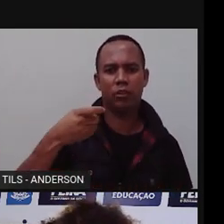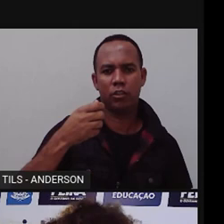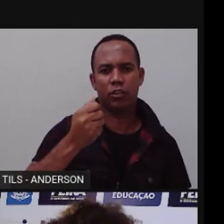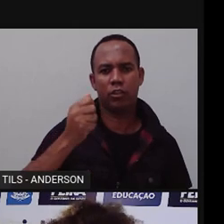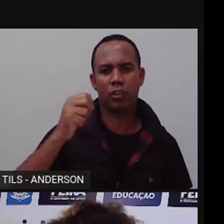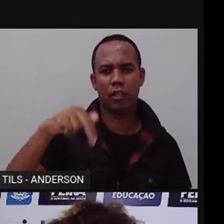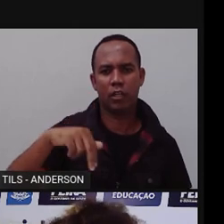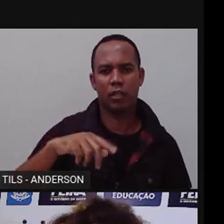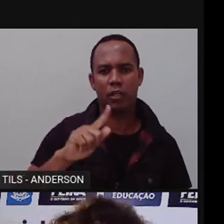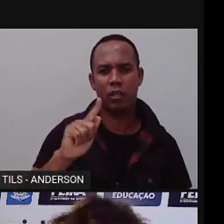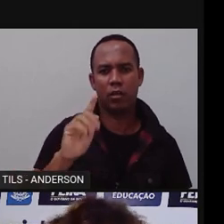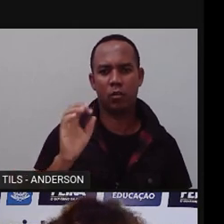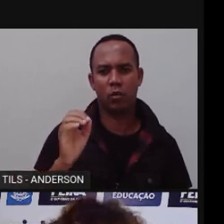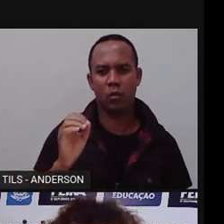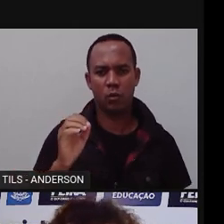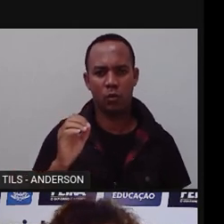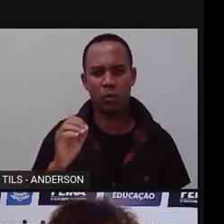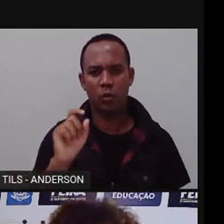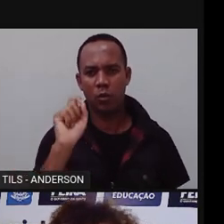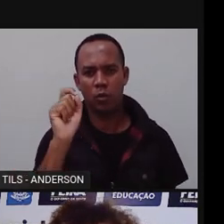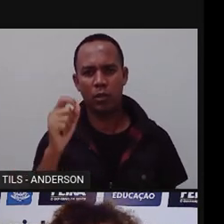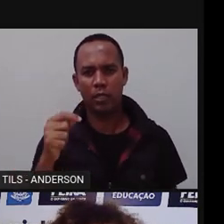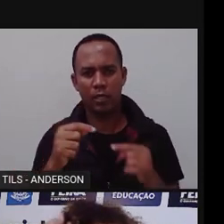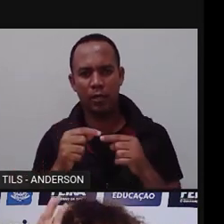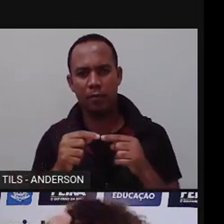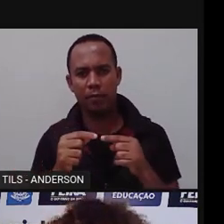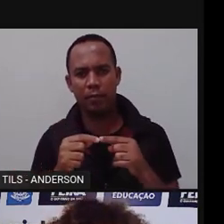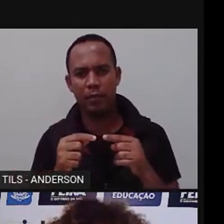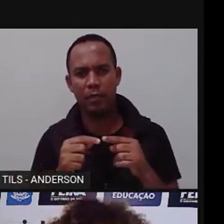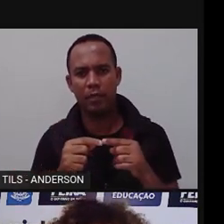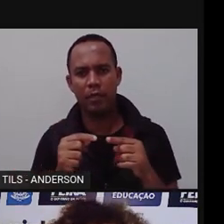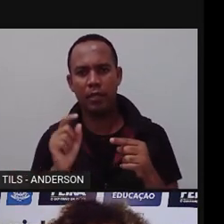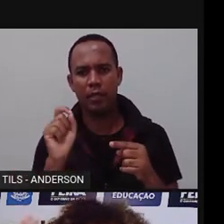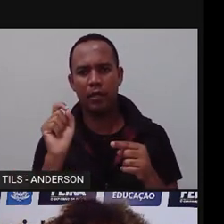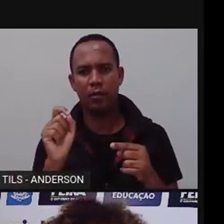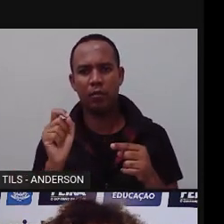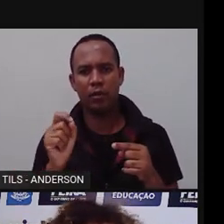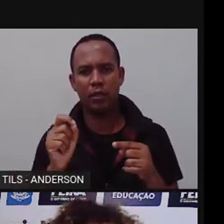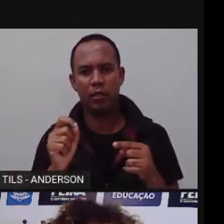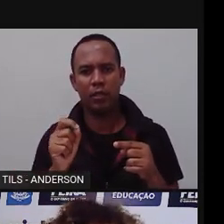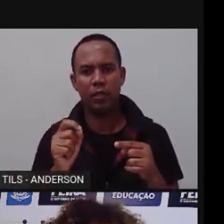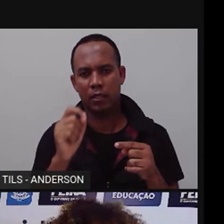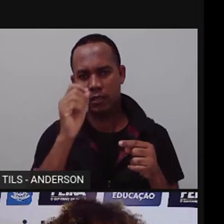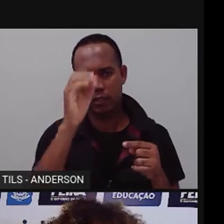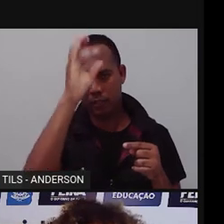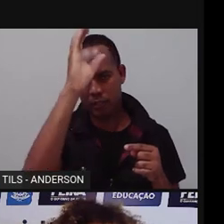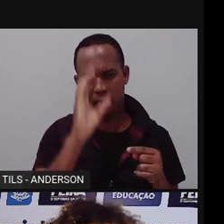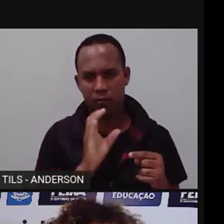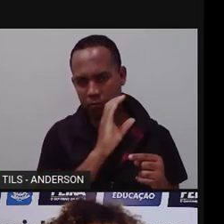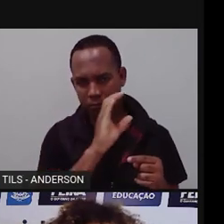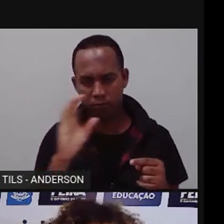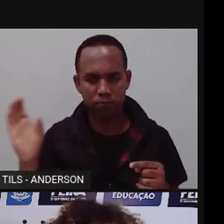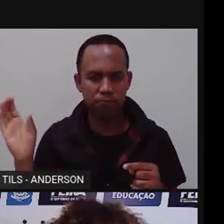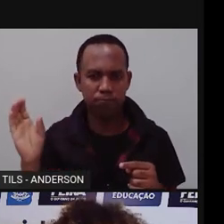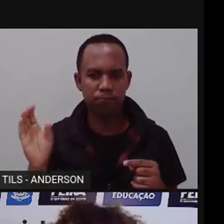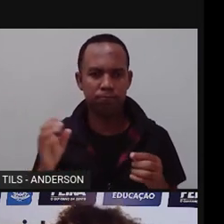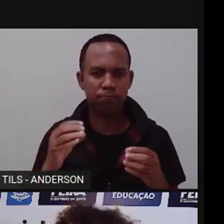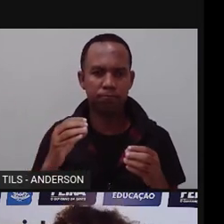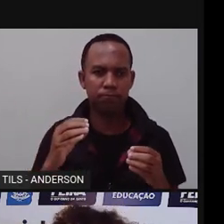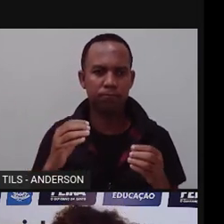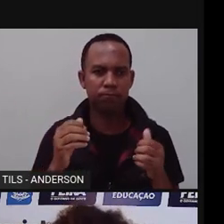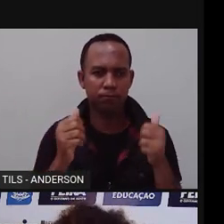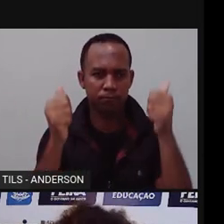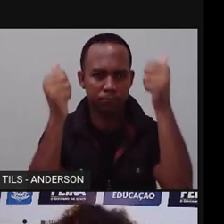Jerônimo. E aí eles foram fazendo essa relação, né, do santo católico com a sua entidade. E aí foram, na